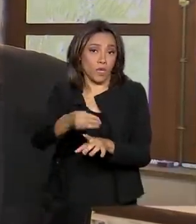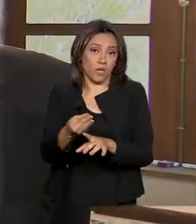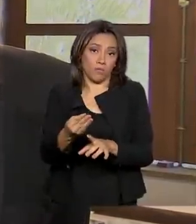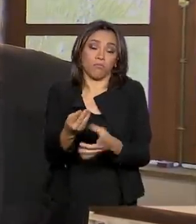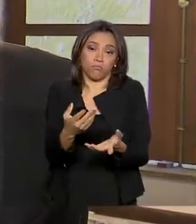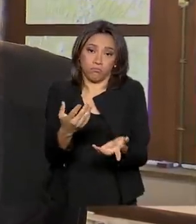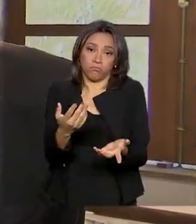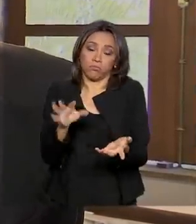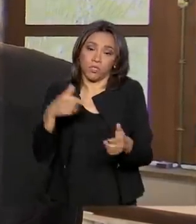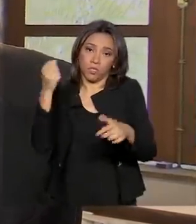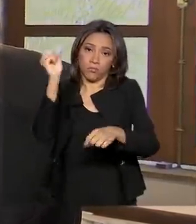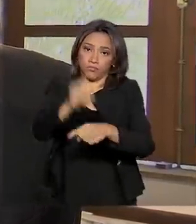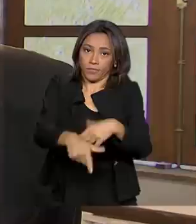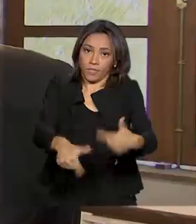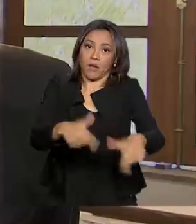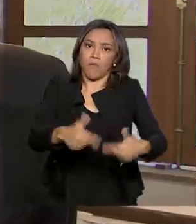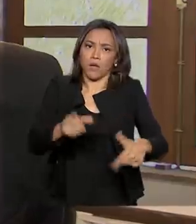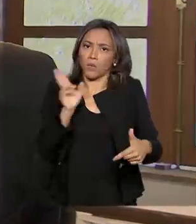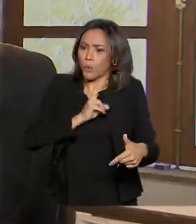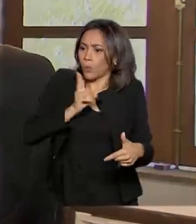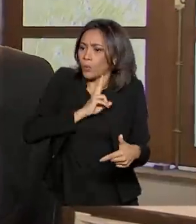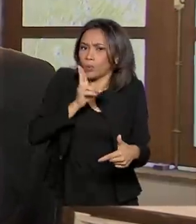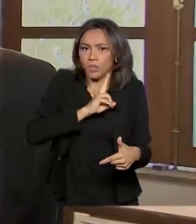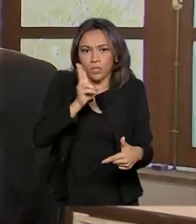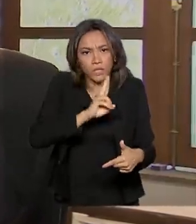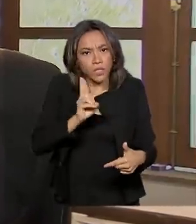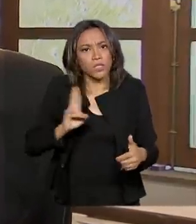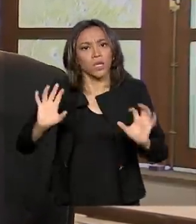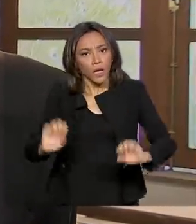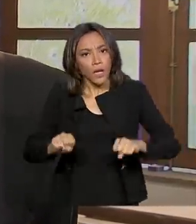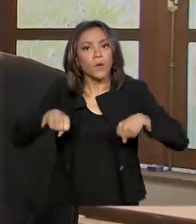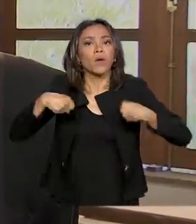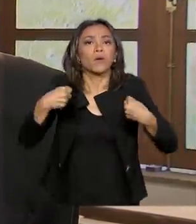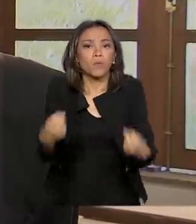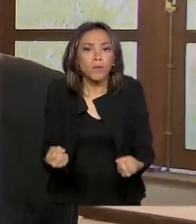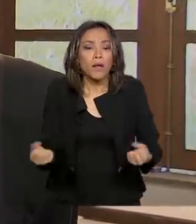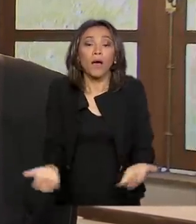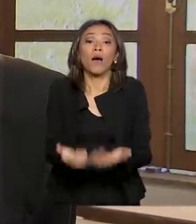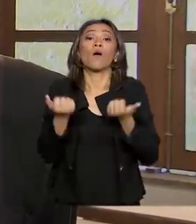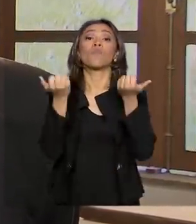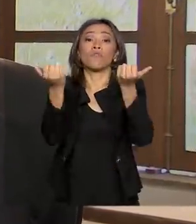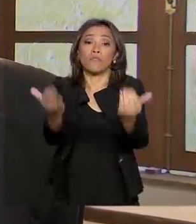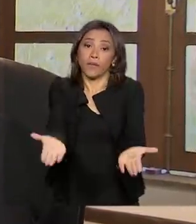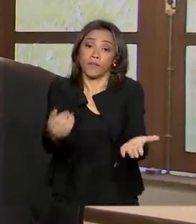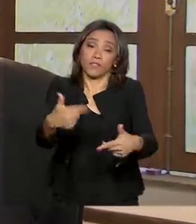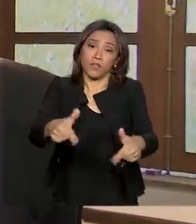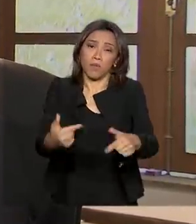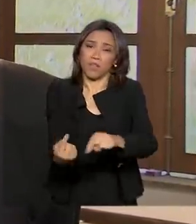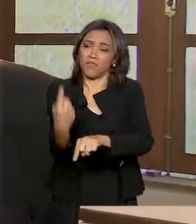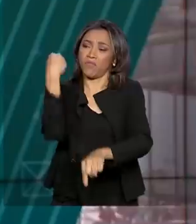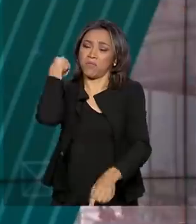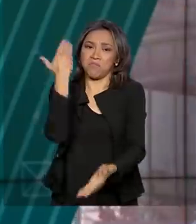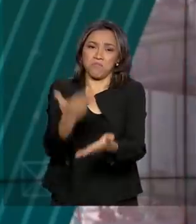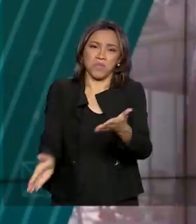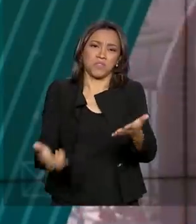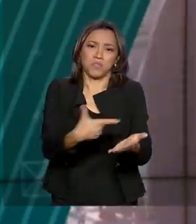permitiria recuperar mais rapidamente toda a oferta de emprego perdida desde 2015.